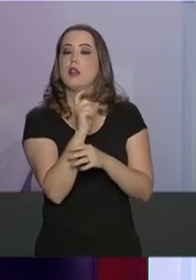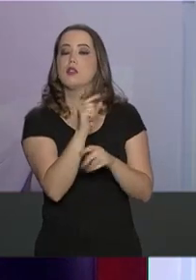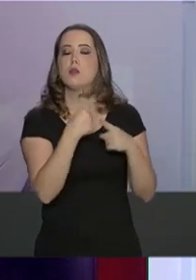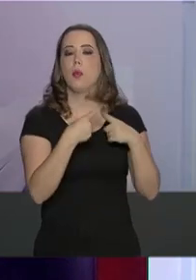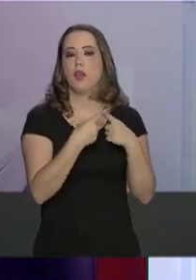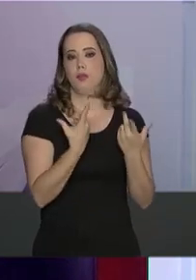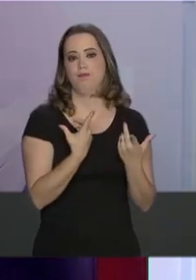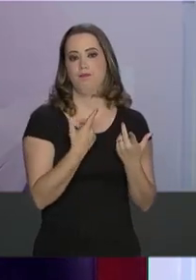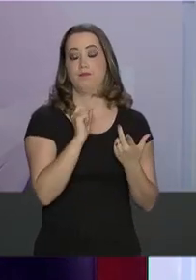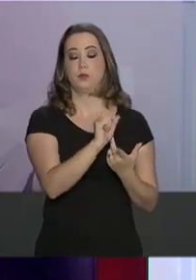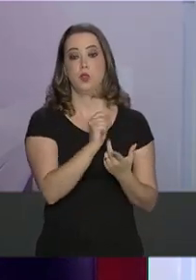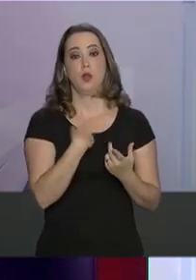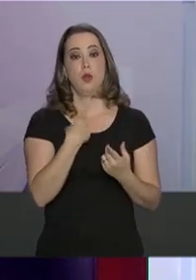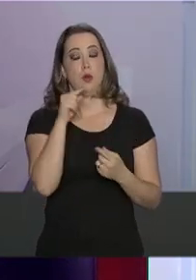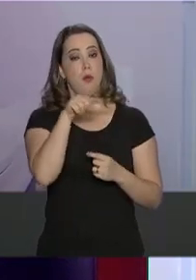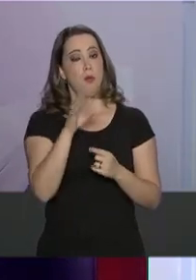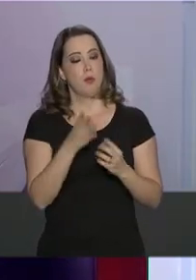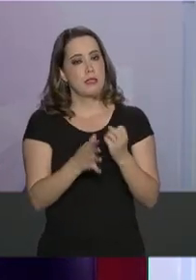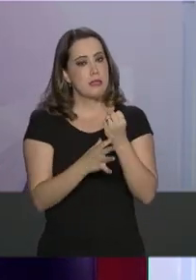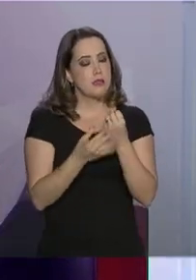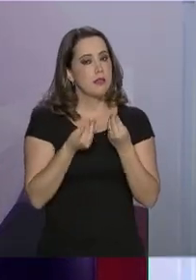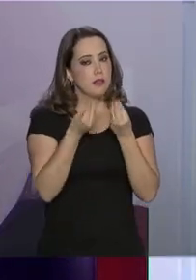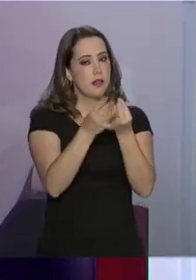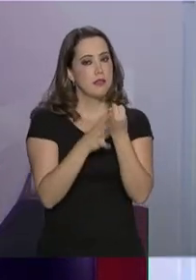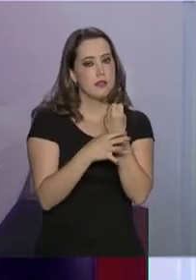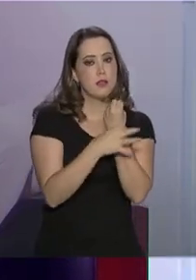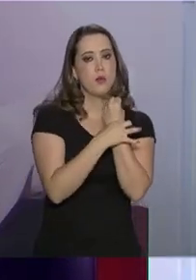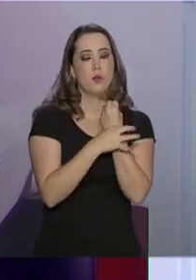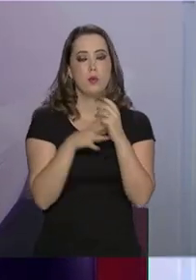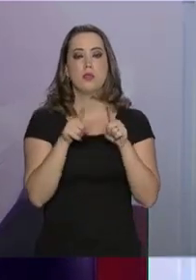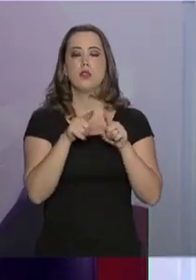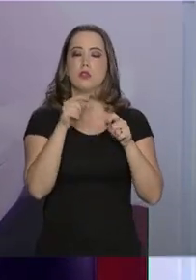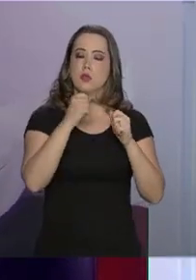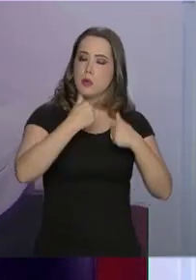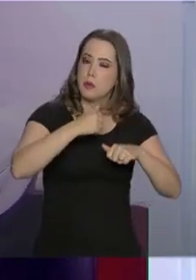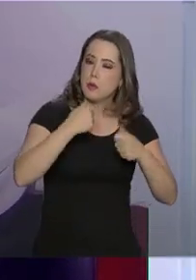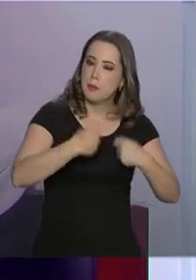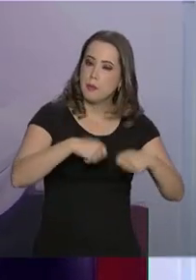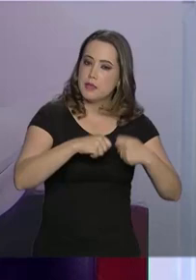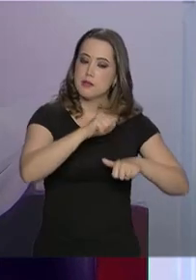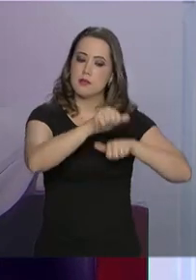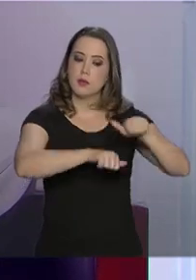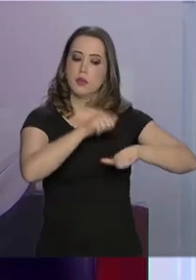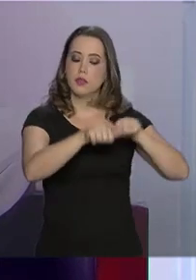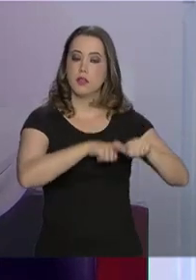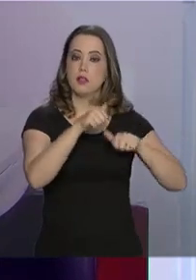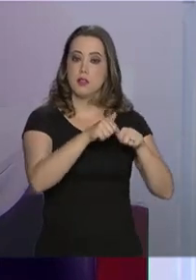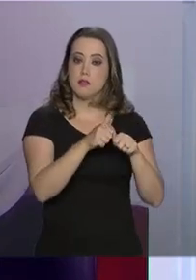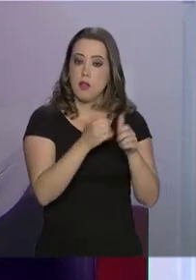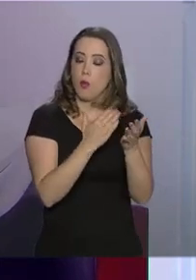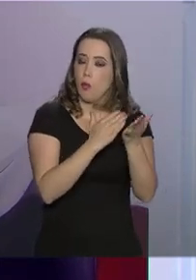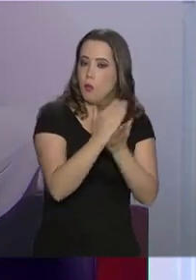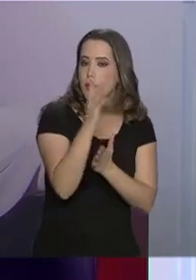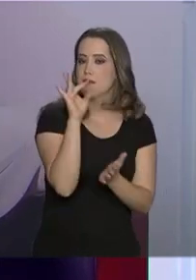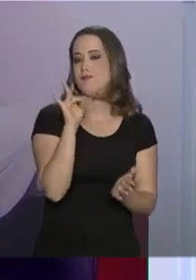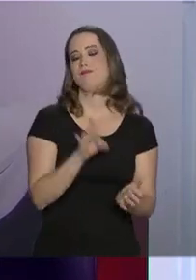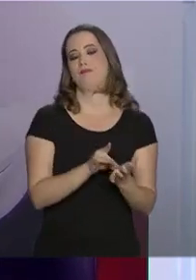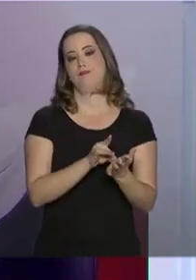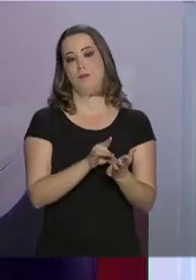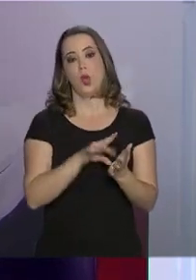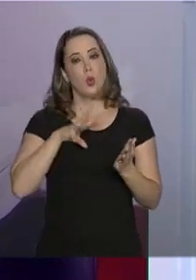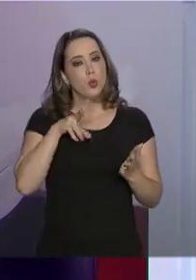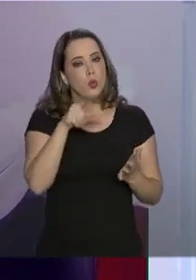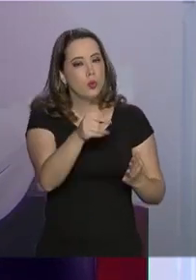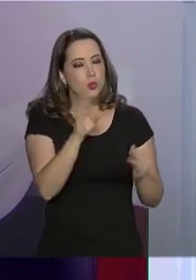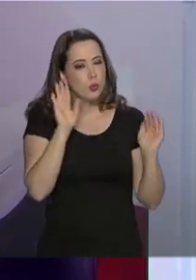relevantes para o governo federal e que estejam sob o guarda-chuva da modernização, sejam efetivamente implementados. E isso